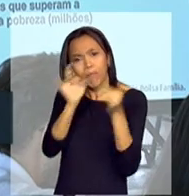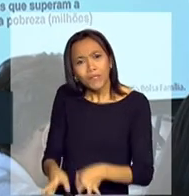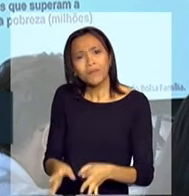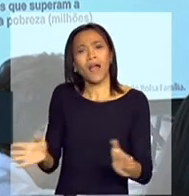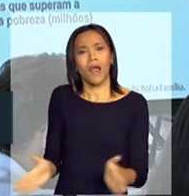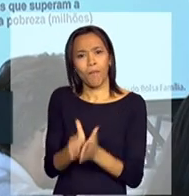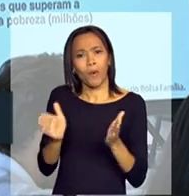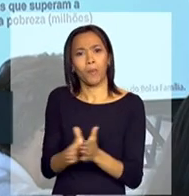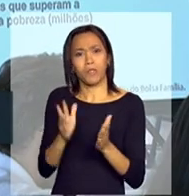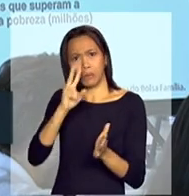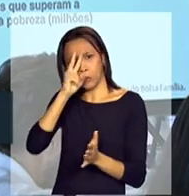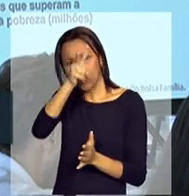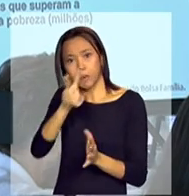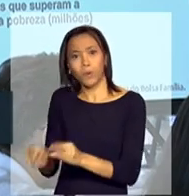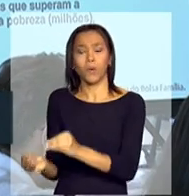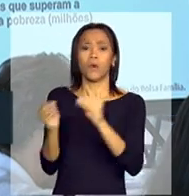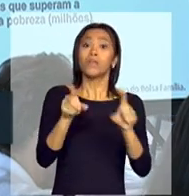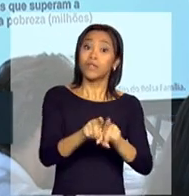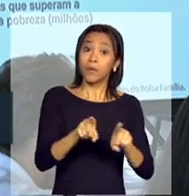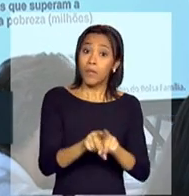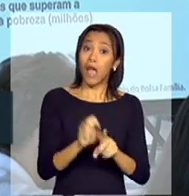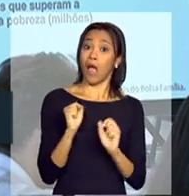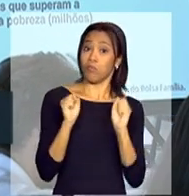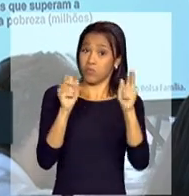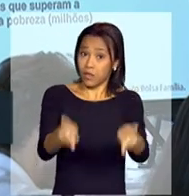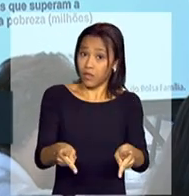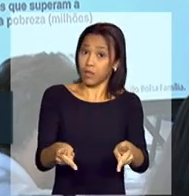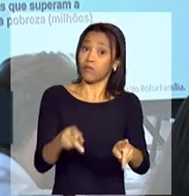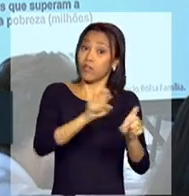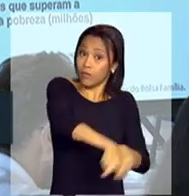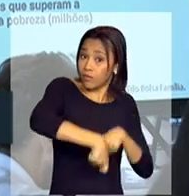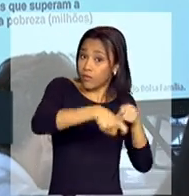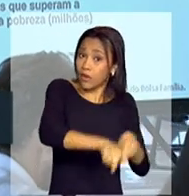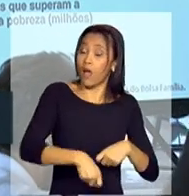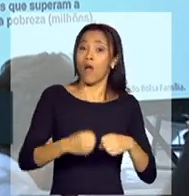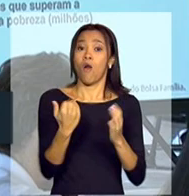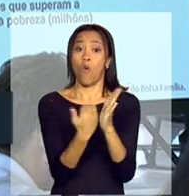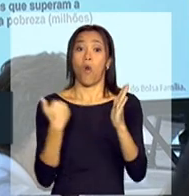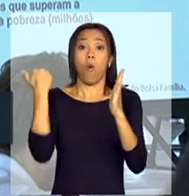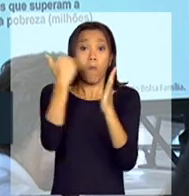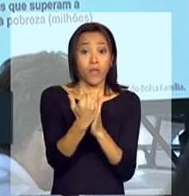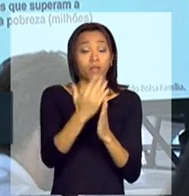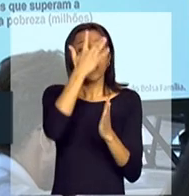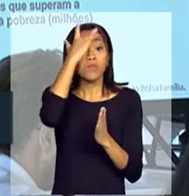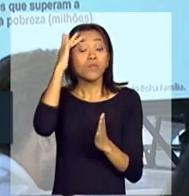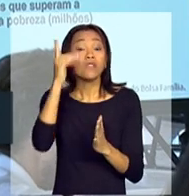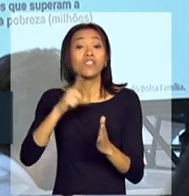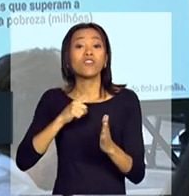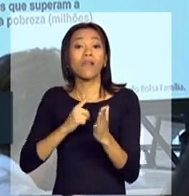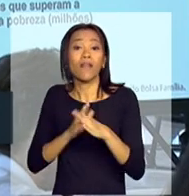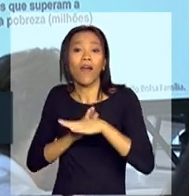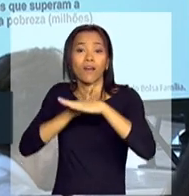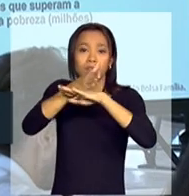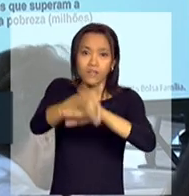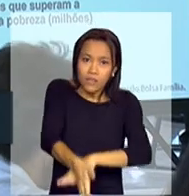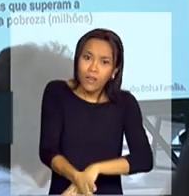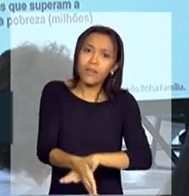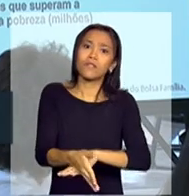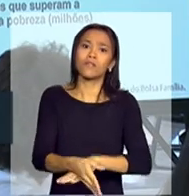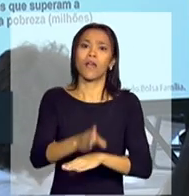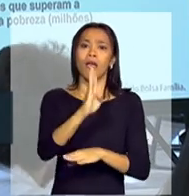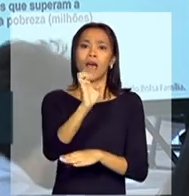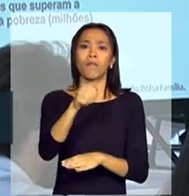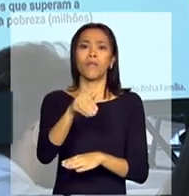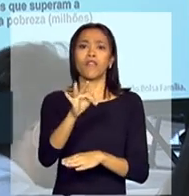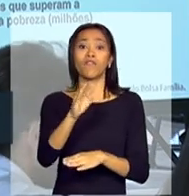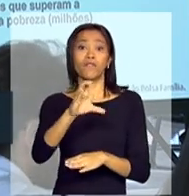por conta dessas ações. Aposentadoria rural, o aumento das pessoas que tiveram acesso a benefícios, outros